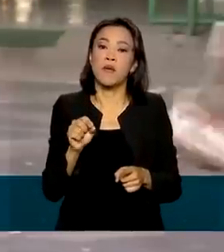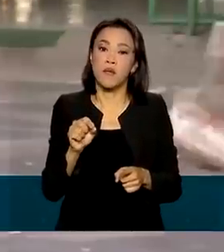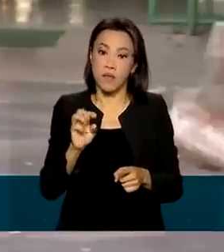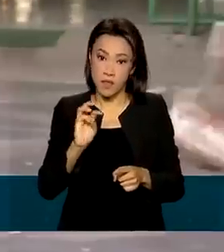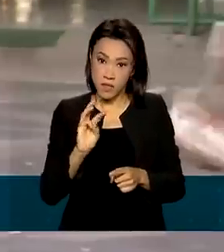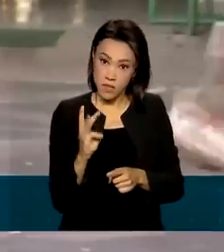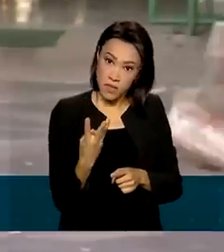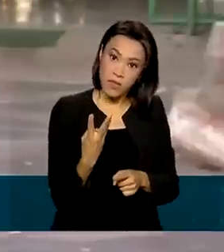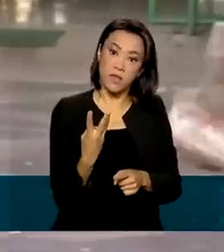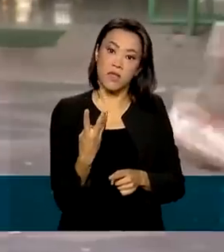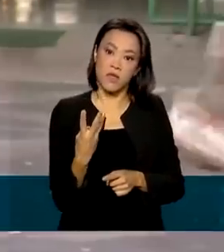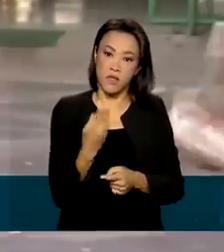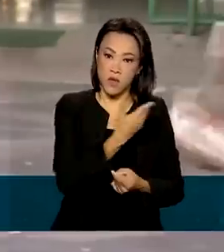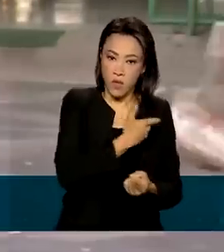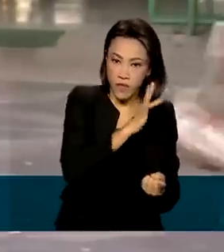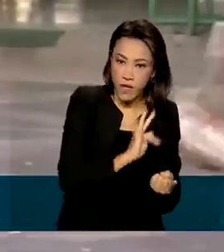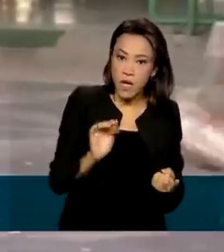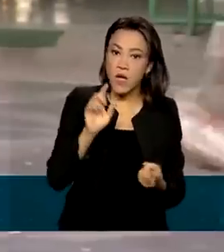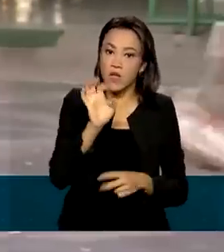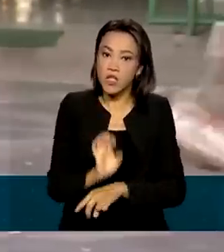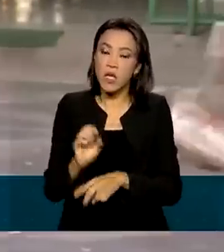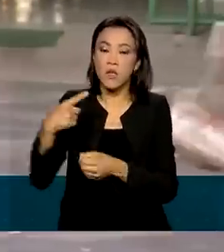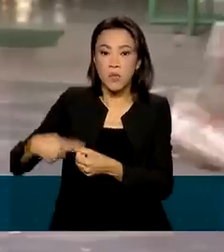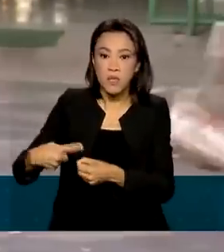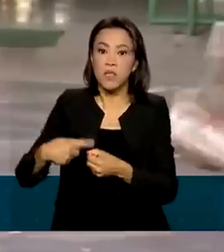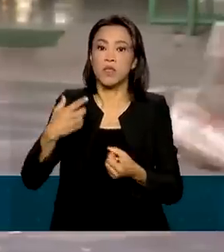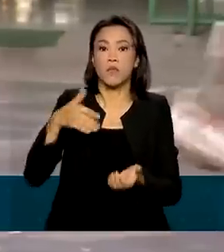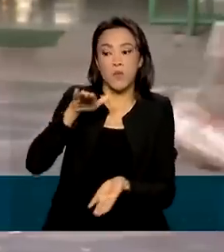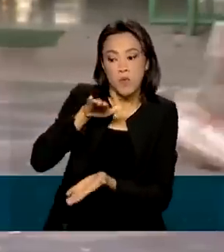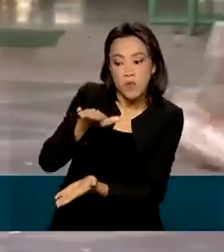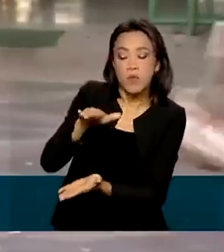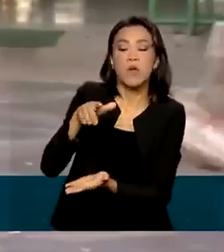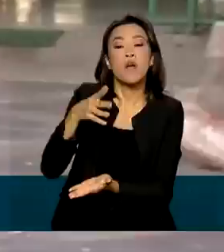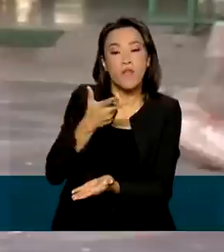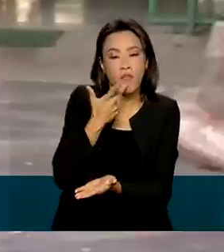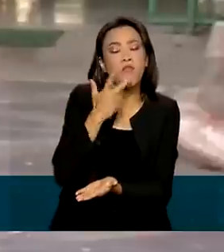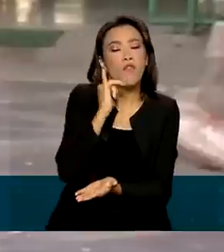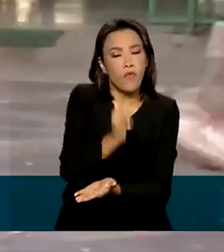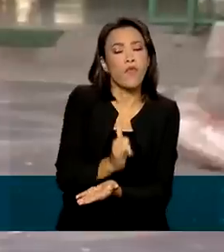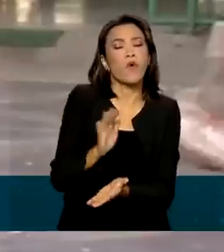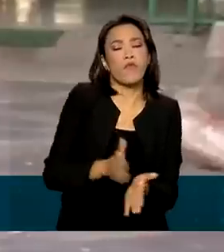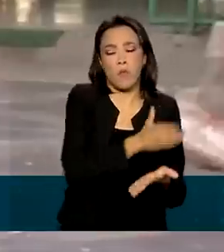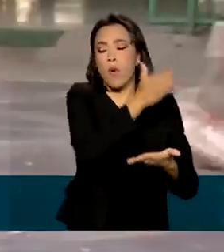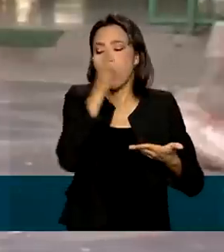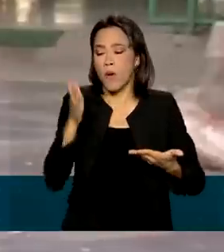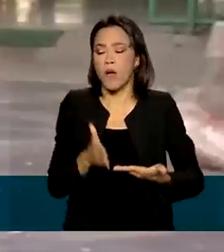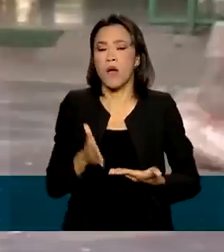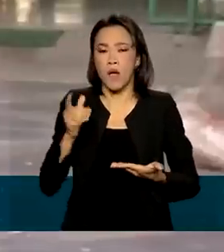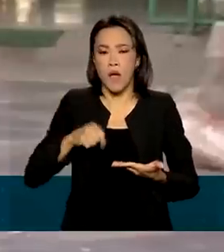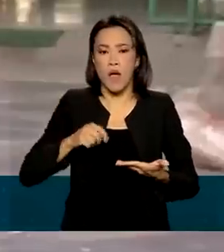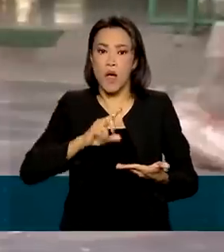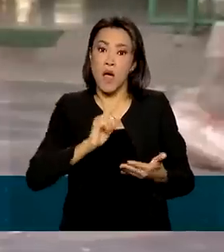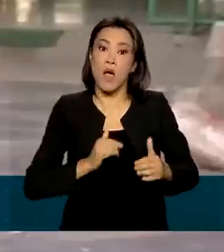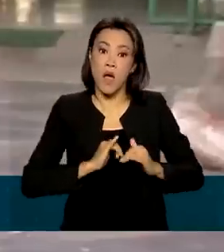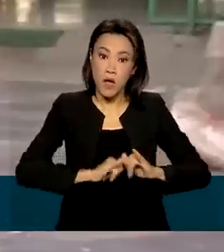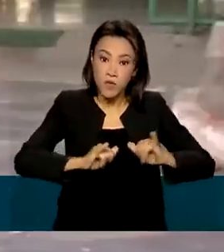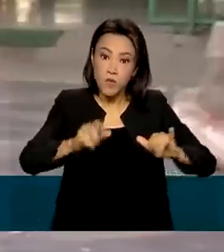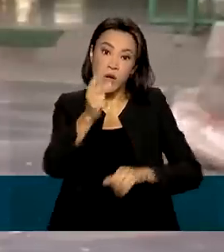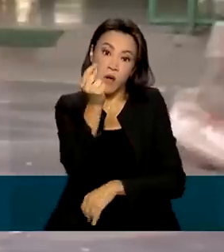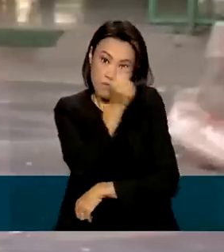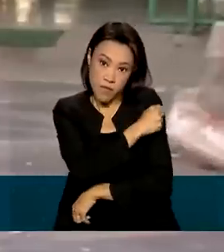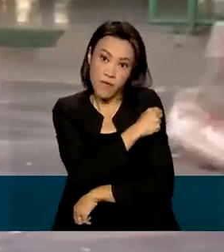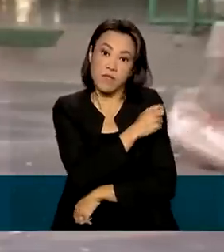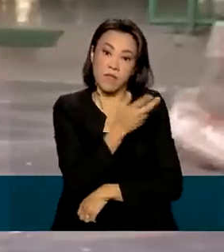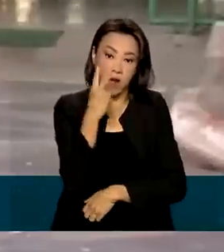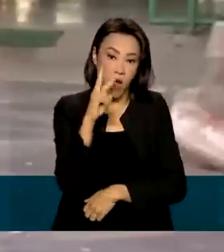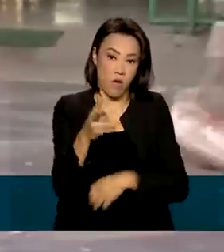esferas de governo. O ministro da Saúde, Marcelo Queiroga, confirmou a prorrogação das campanhas em entrevista ao programa de rádio A Voz do Brasil.